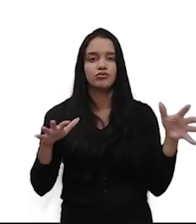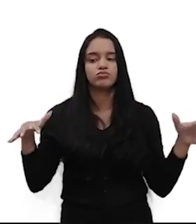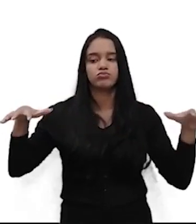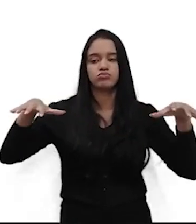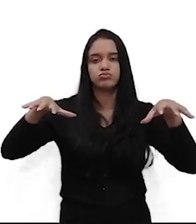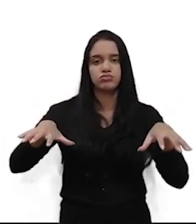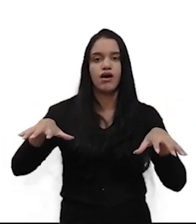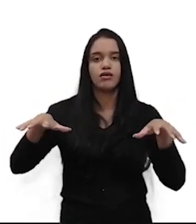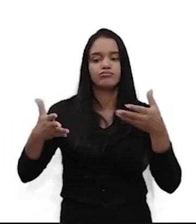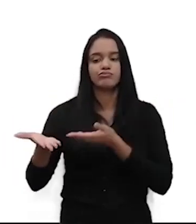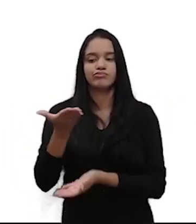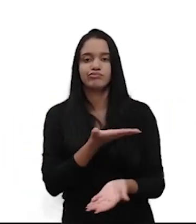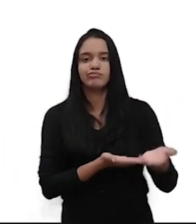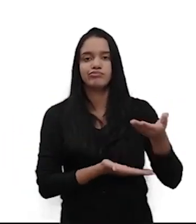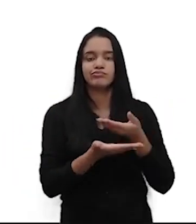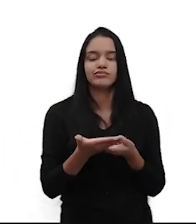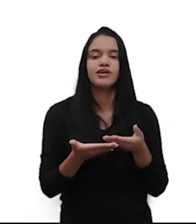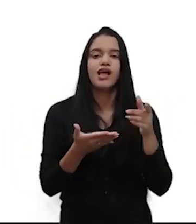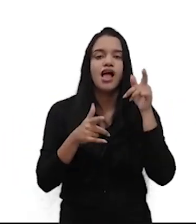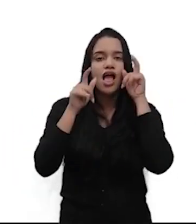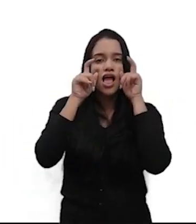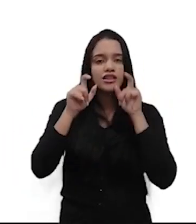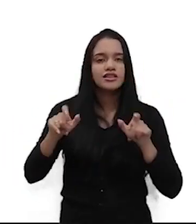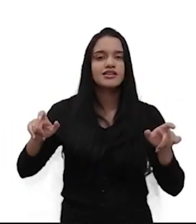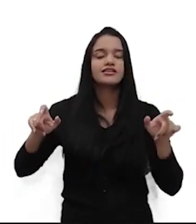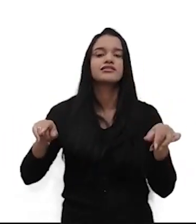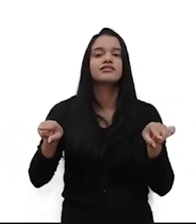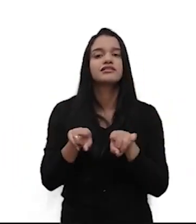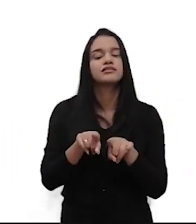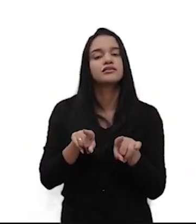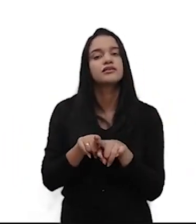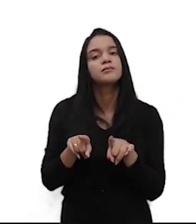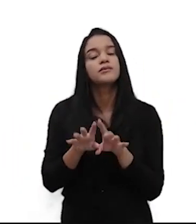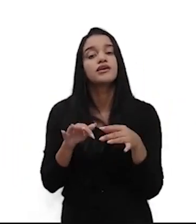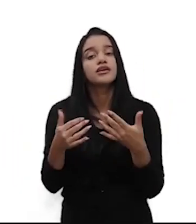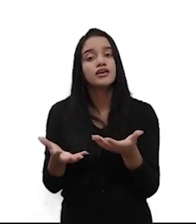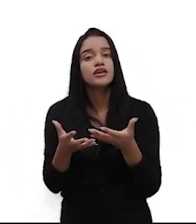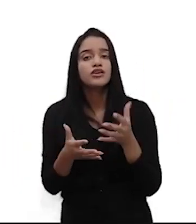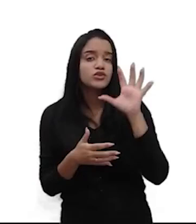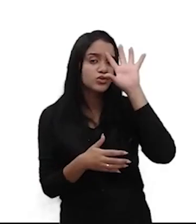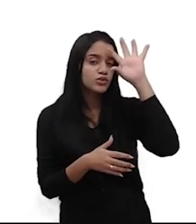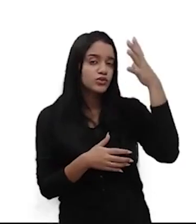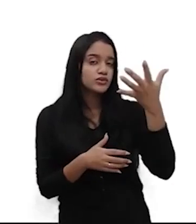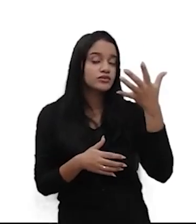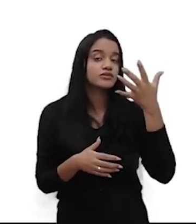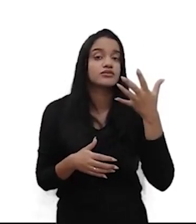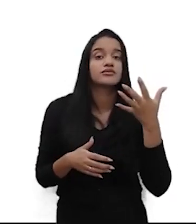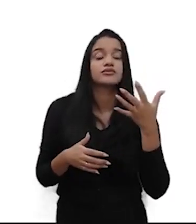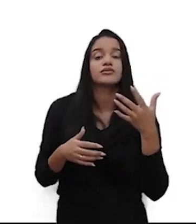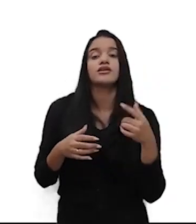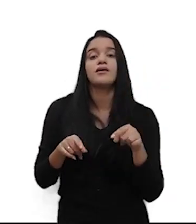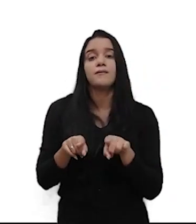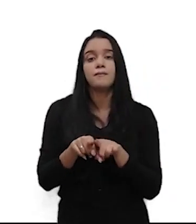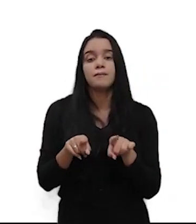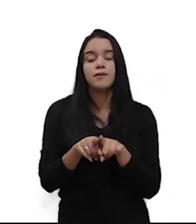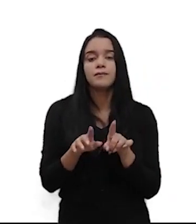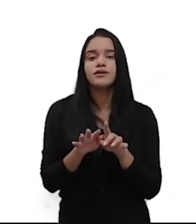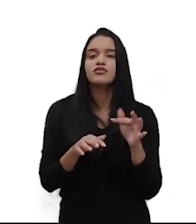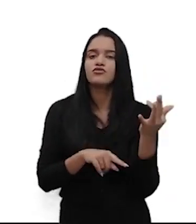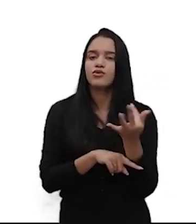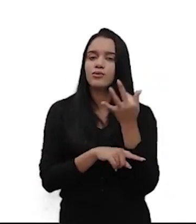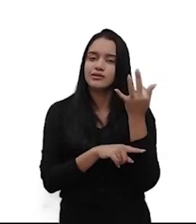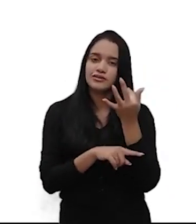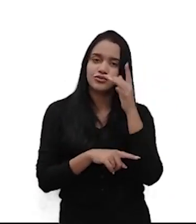objetiva equacionar interesses e buscar soluções a partir de uma situação de conflito para formalizar uma